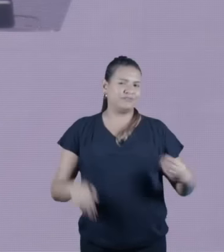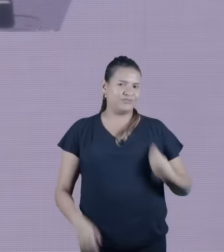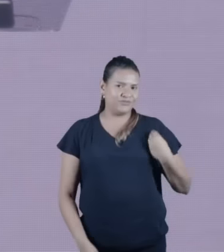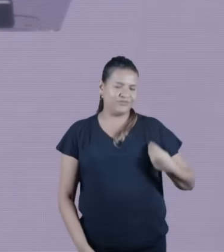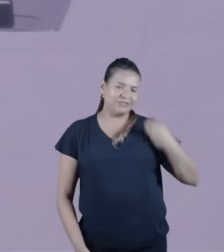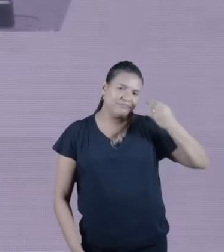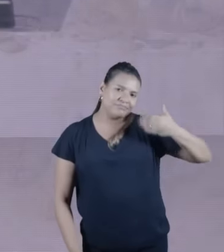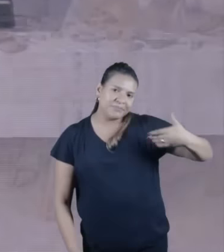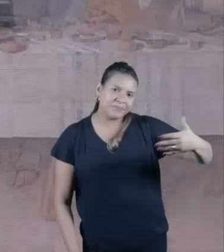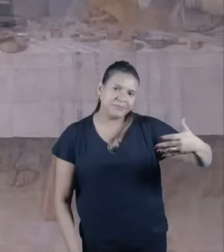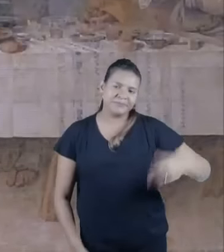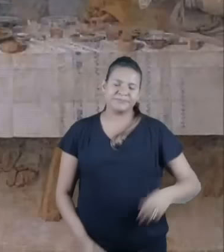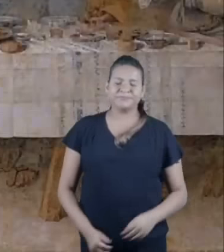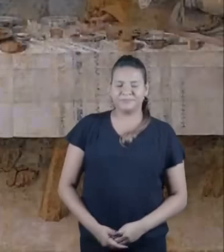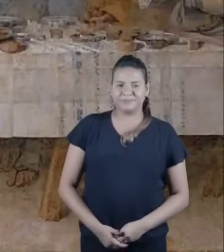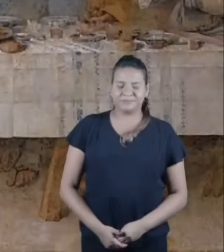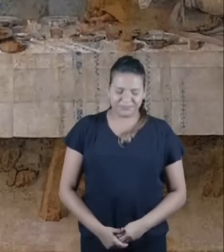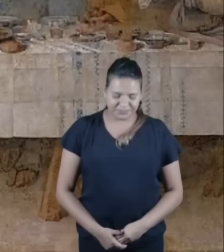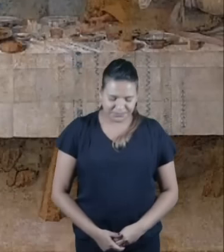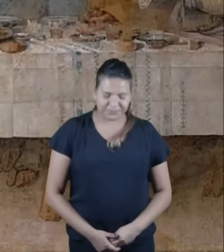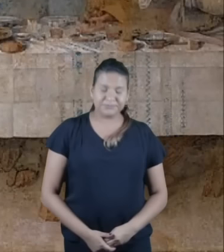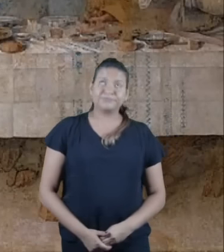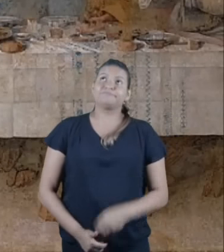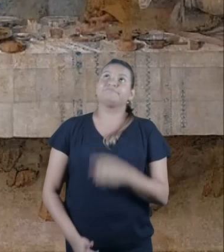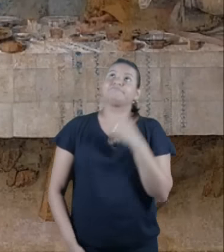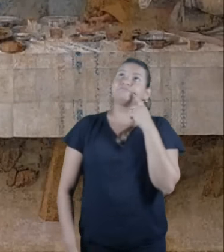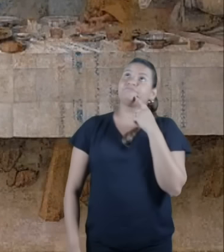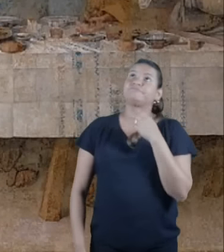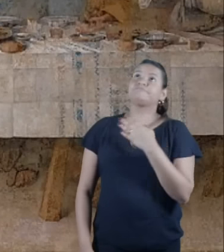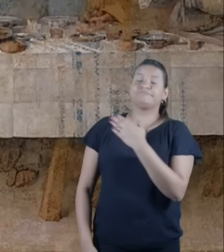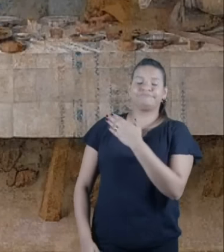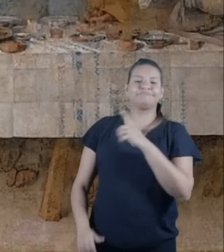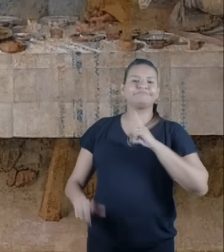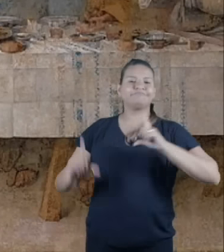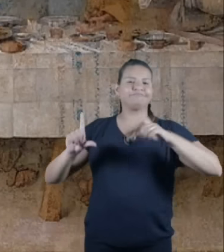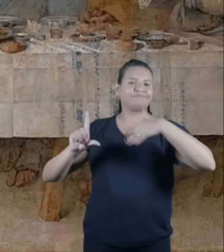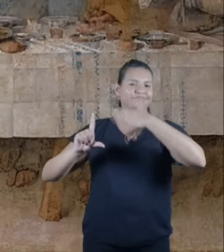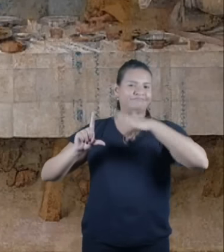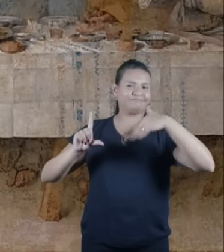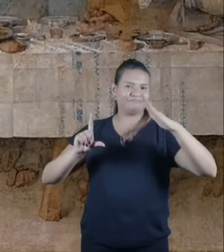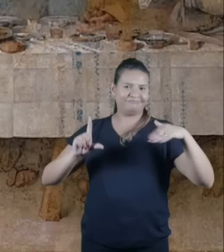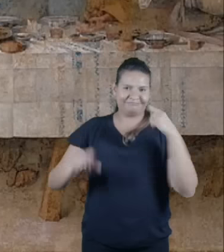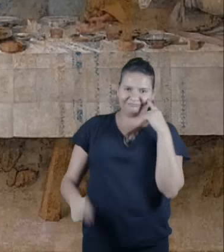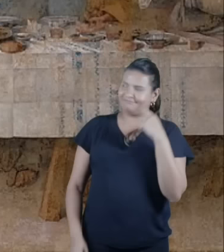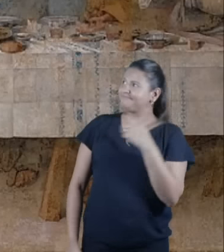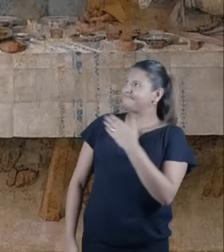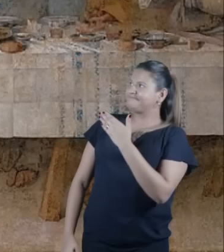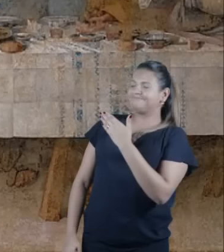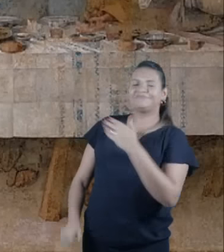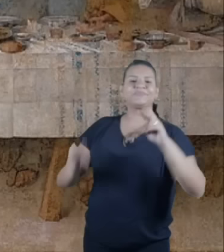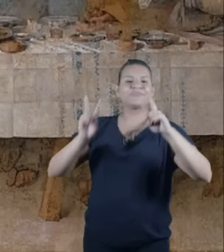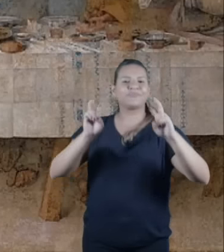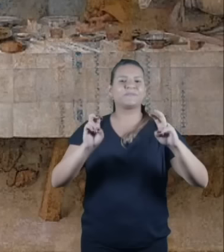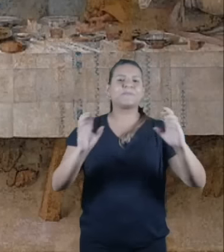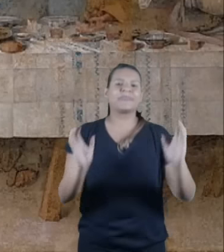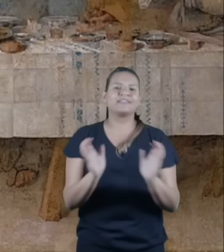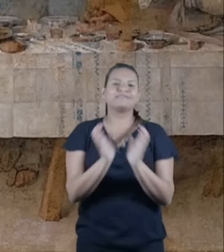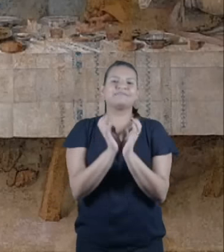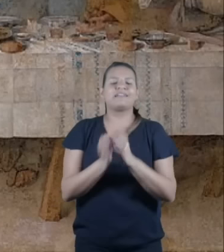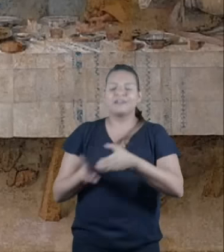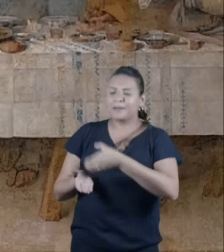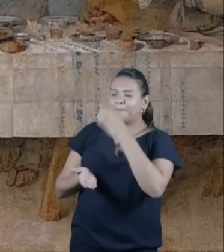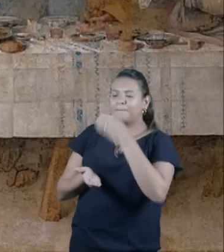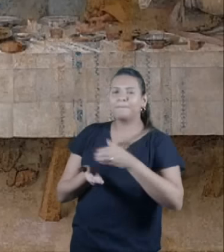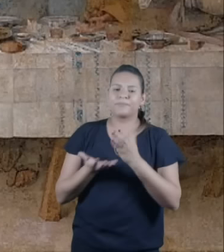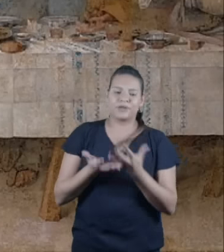a gente está vendo aqui um quadro super clássico que é a pintura da última ceia e como vocês voltaram eu vi ali já